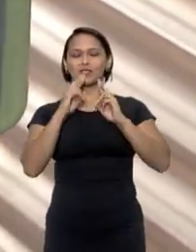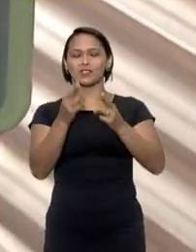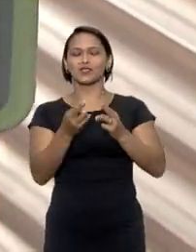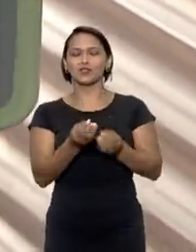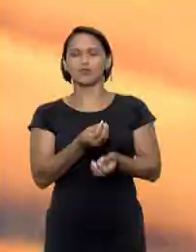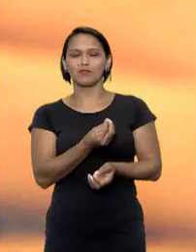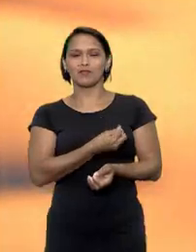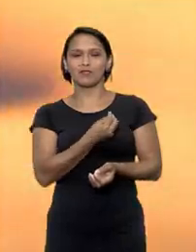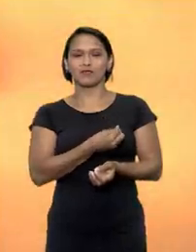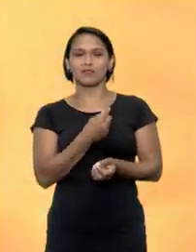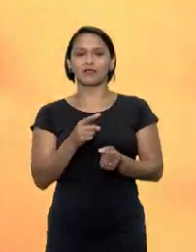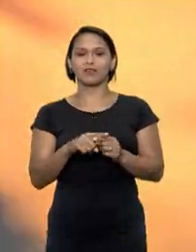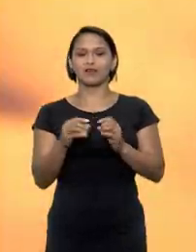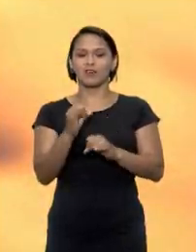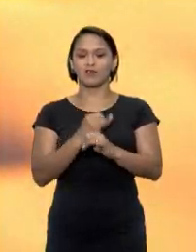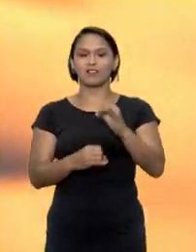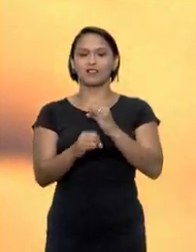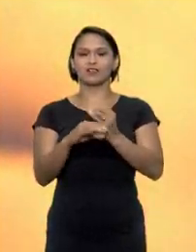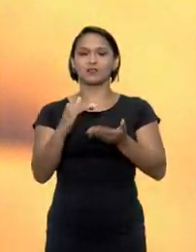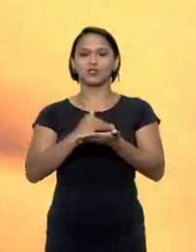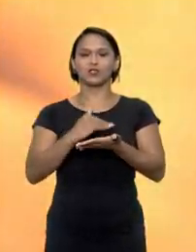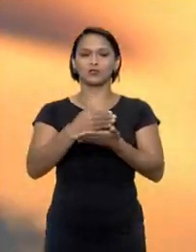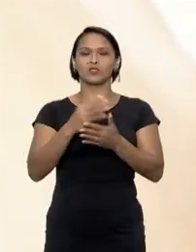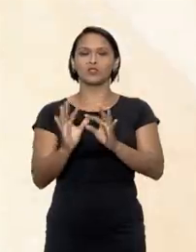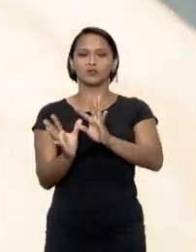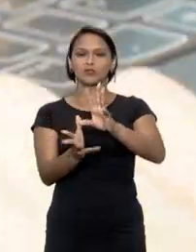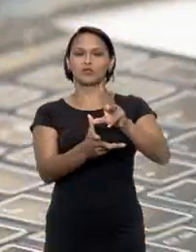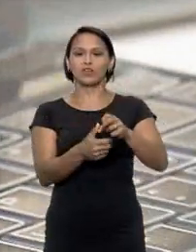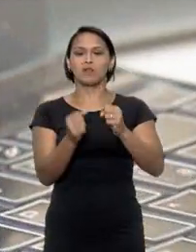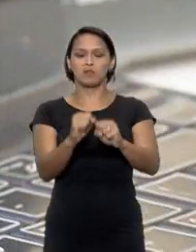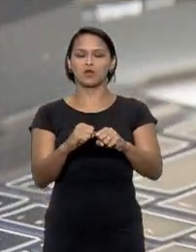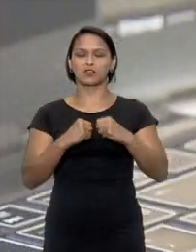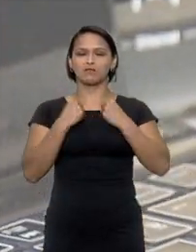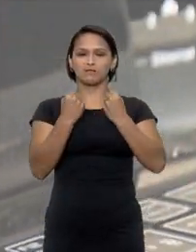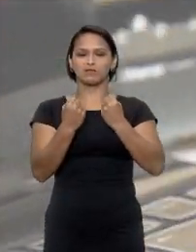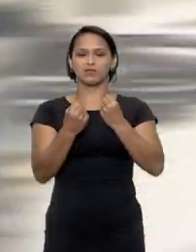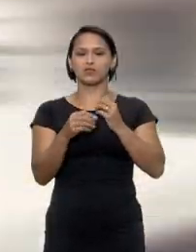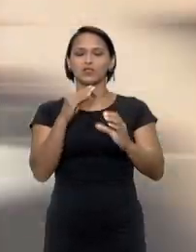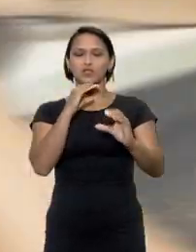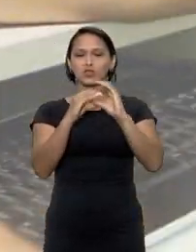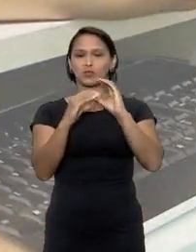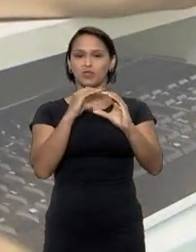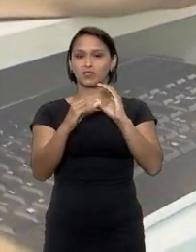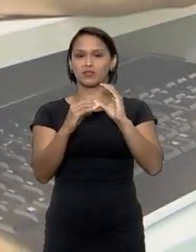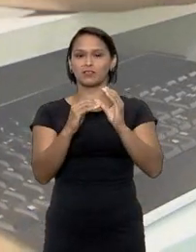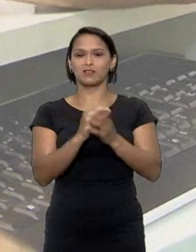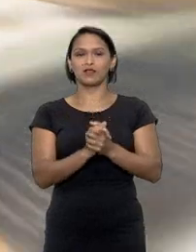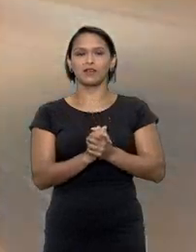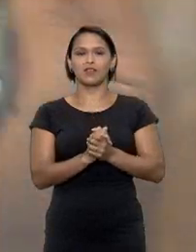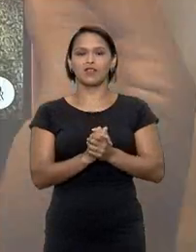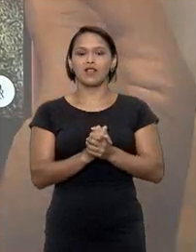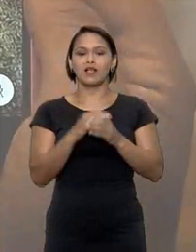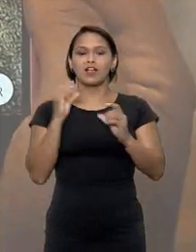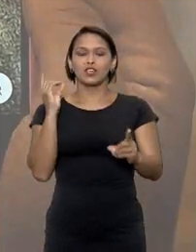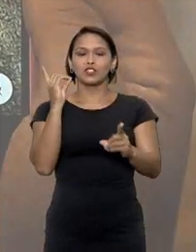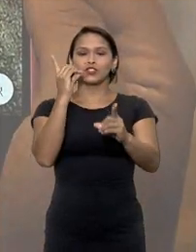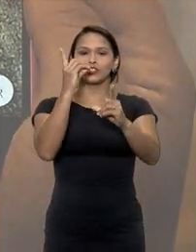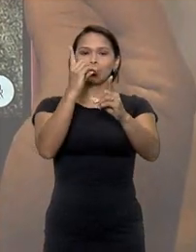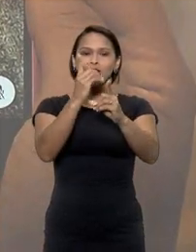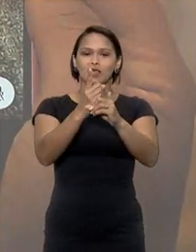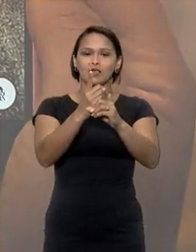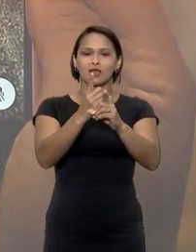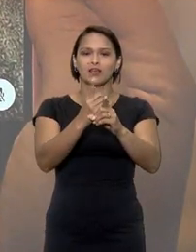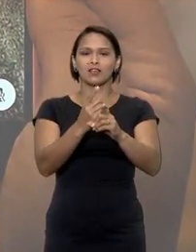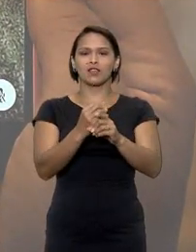para o dia a dia. A rede mundial de computadores virou a mais potente forma de comunicação. Aproximar